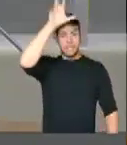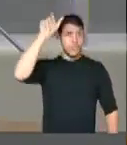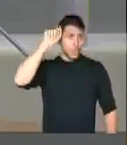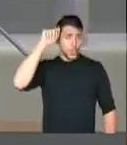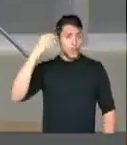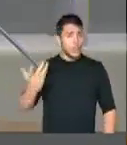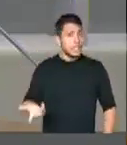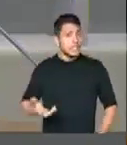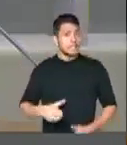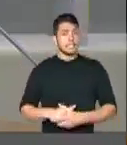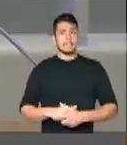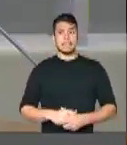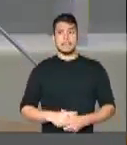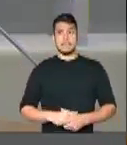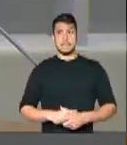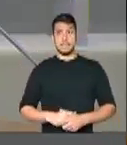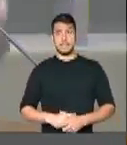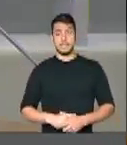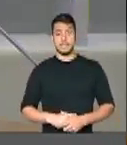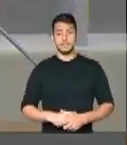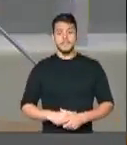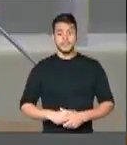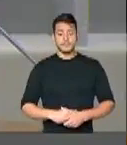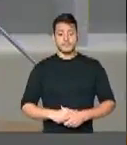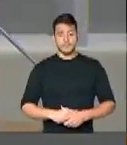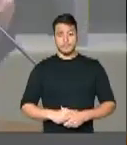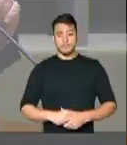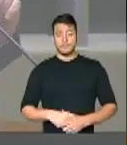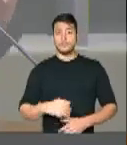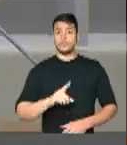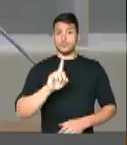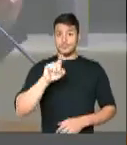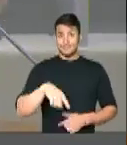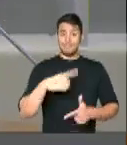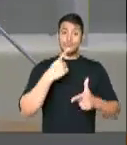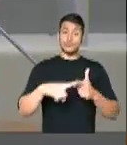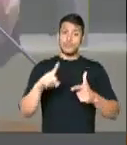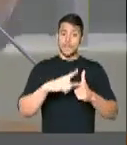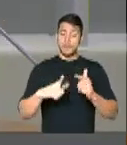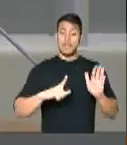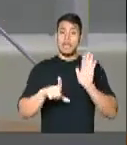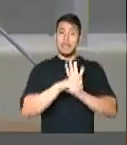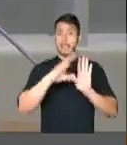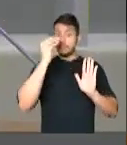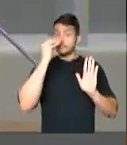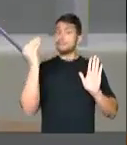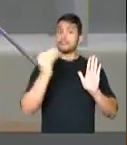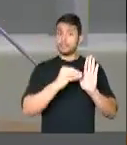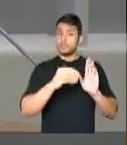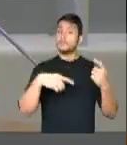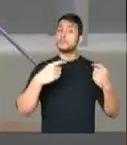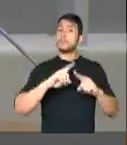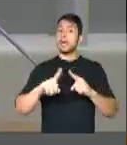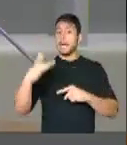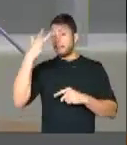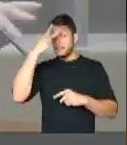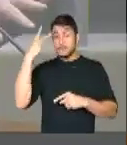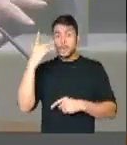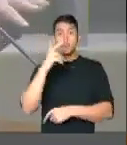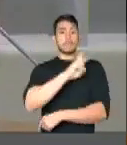Indícios de irregularidades sérias. Quem está ali envolvido tem que responder, tem que ser preso.